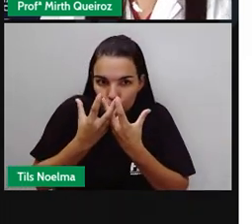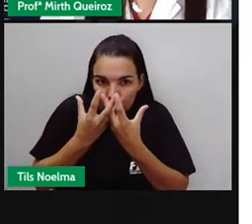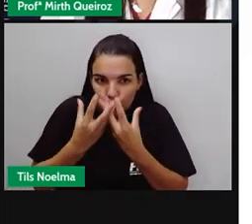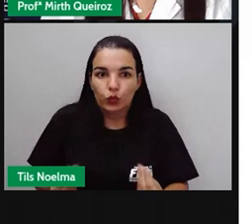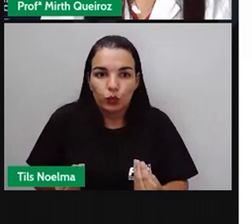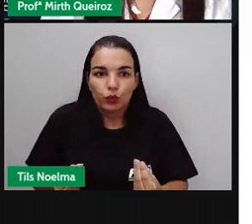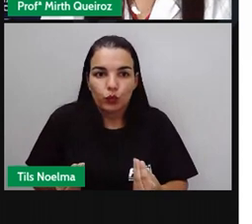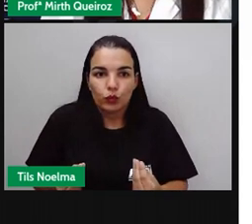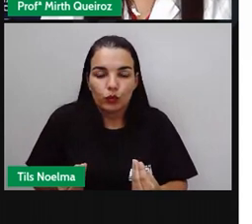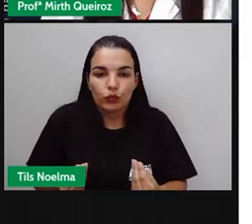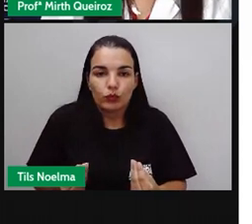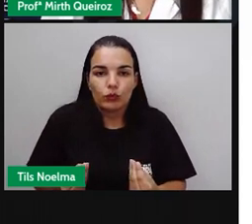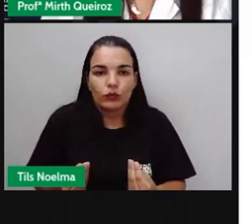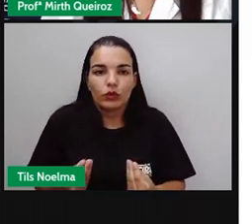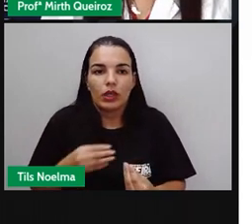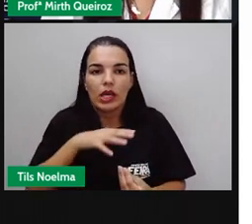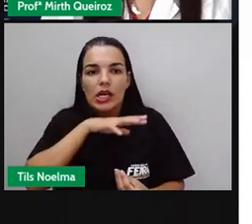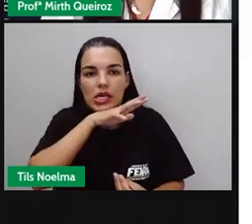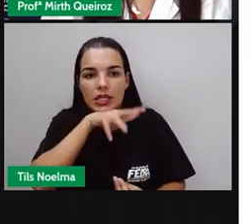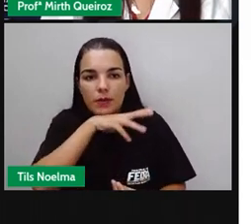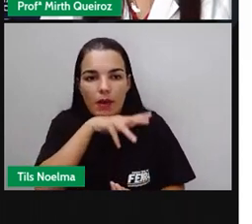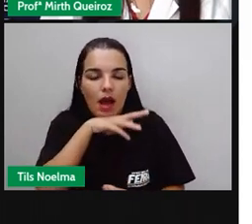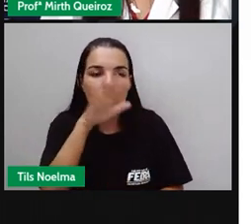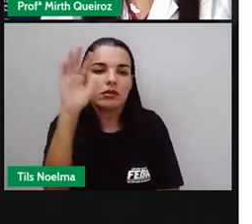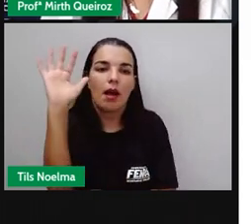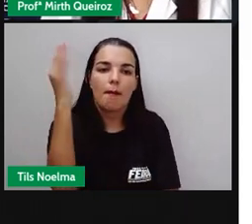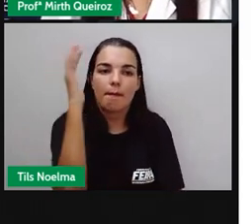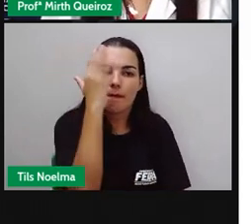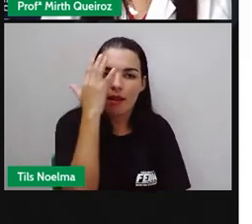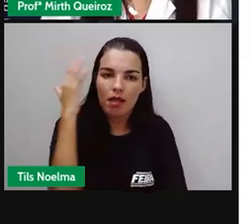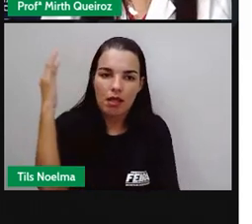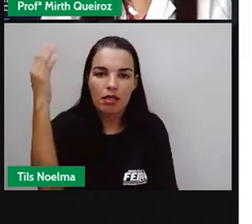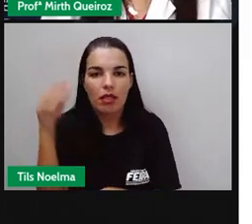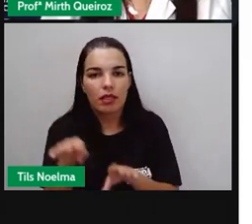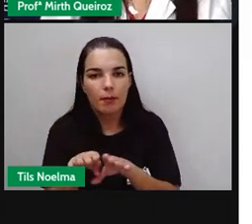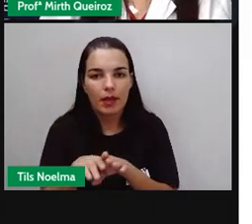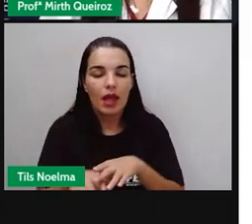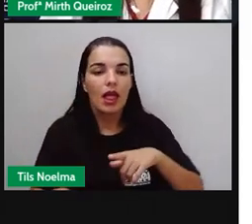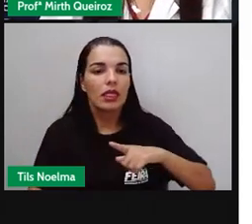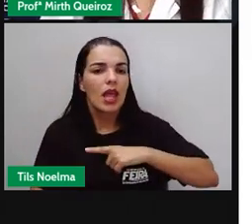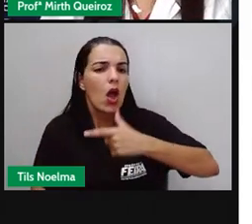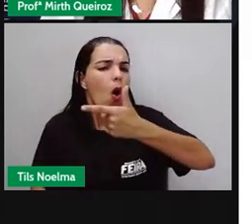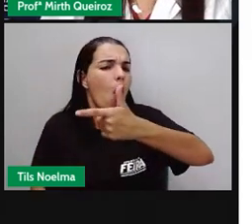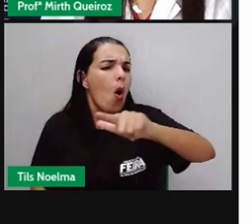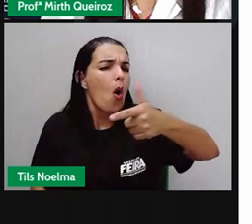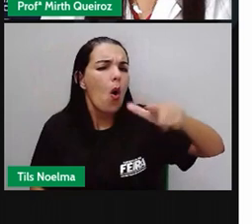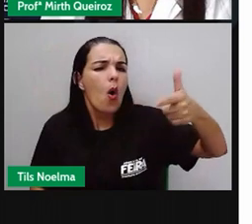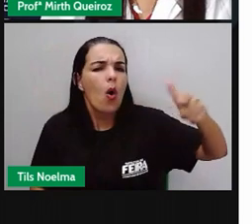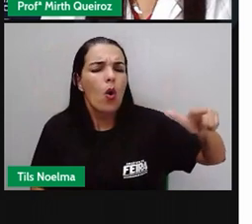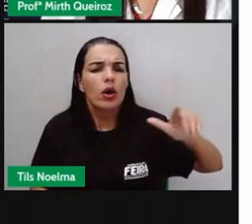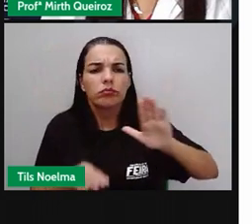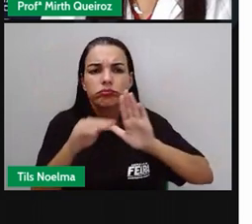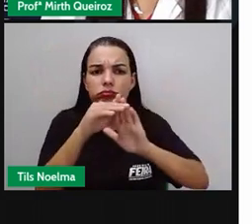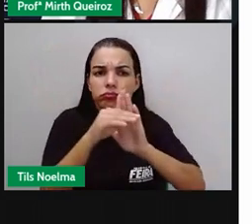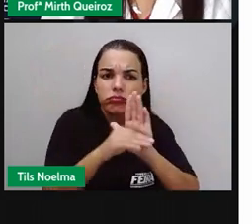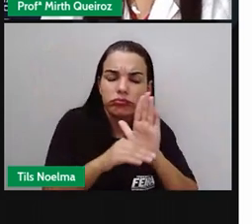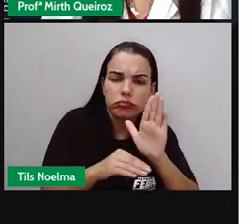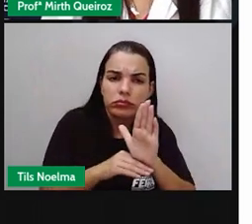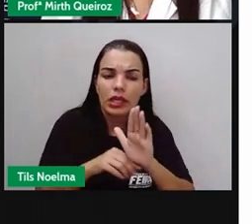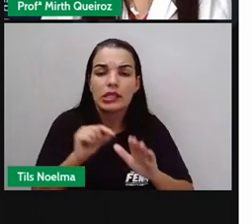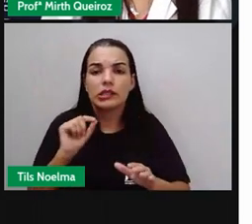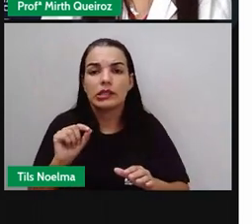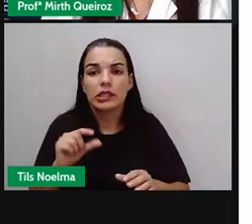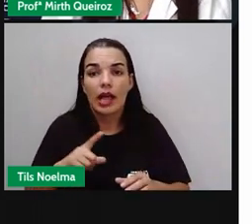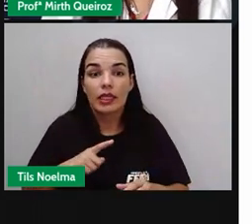da decomposição da matéria orgânica. Outras espécies de fungos, nutrindo-se de matéria orgânica viva,